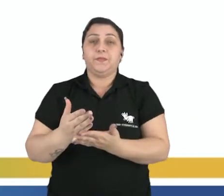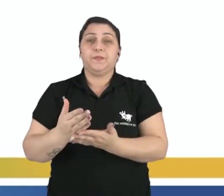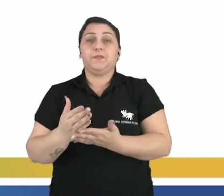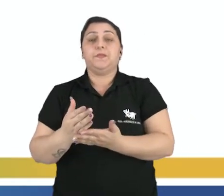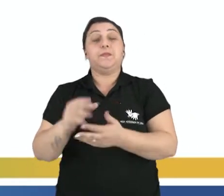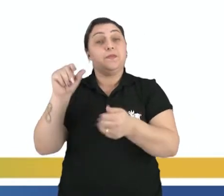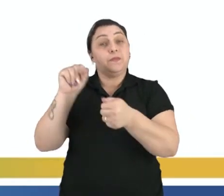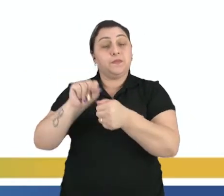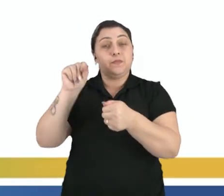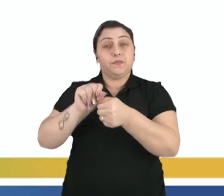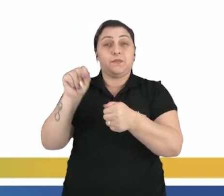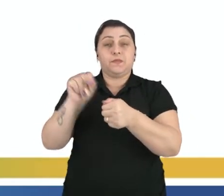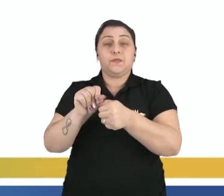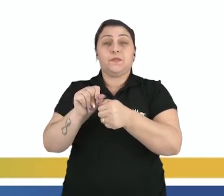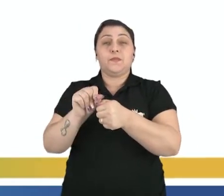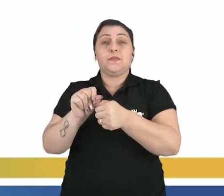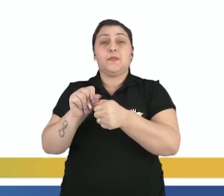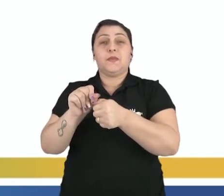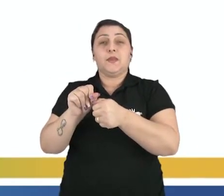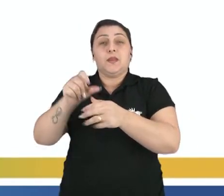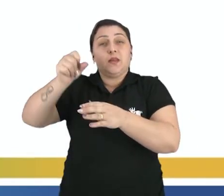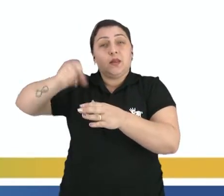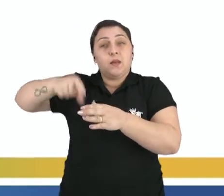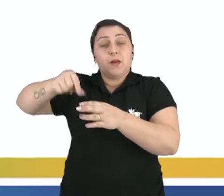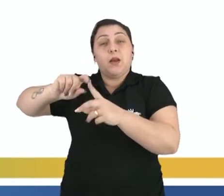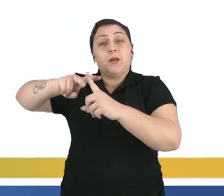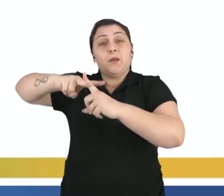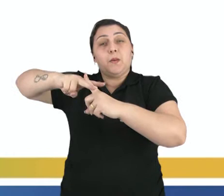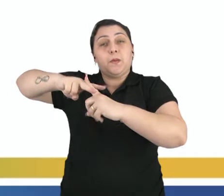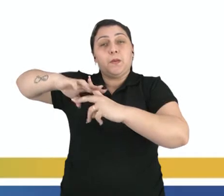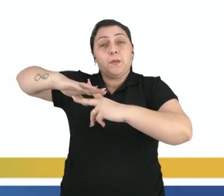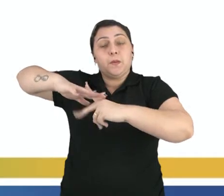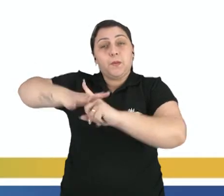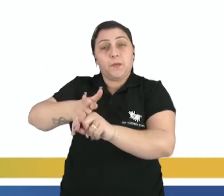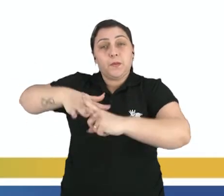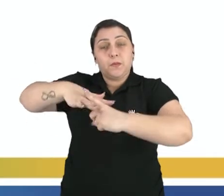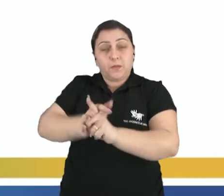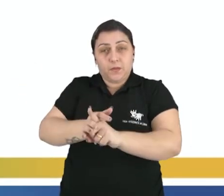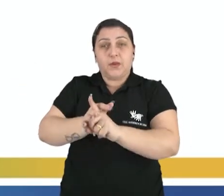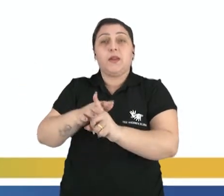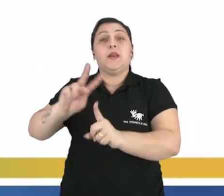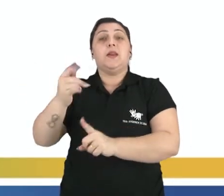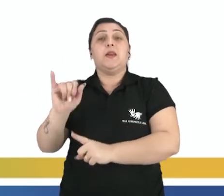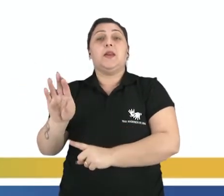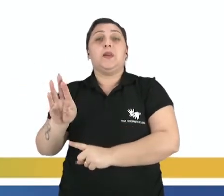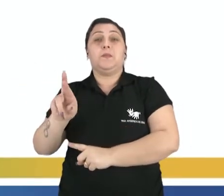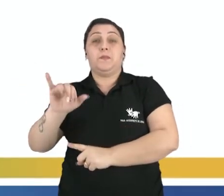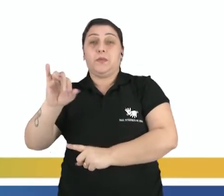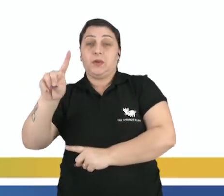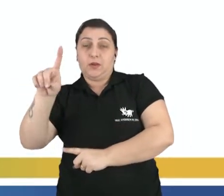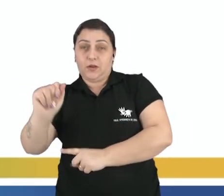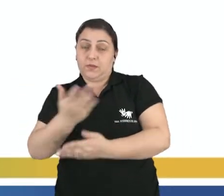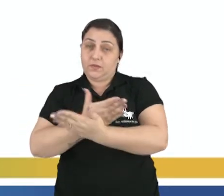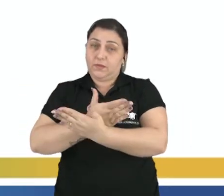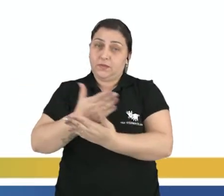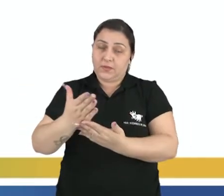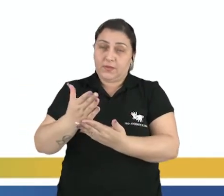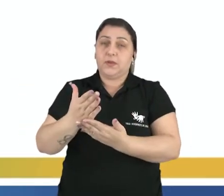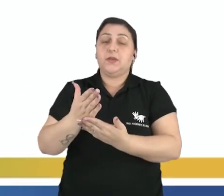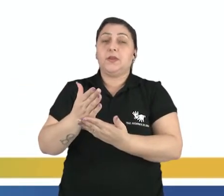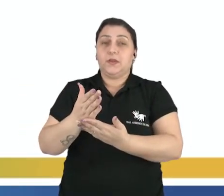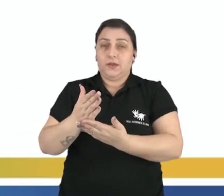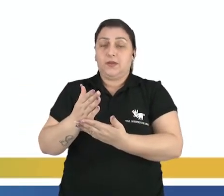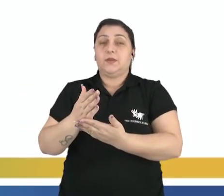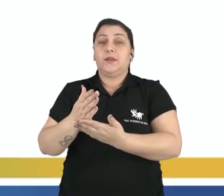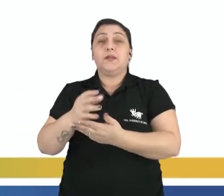fabricação de sementes híbridas de milho, né? E essas sementes híbridas de milho, elas começaram a ser